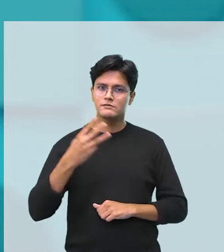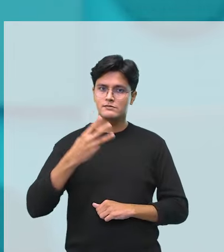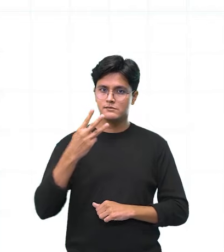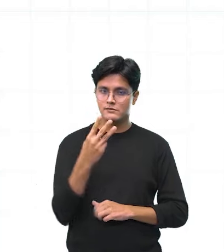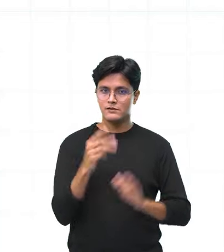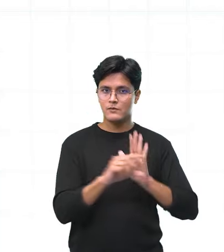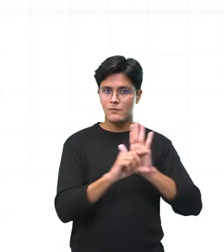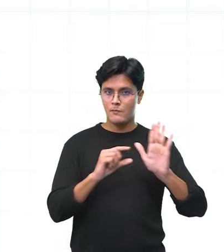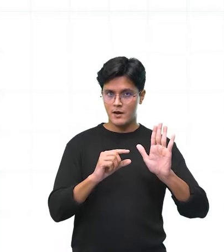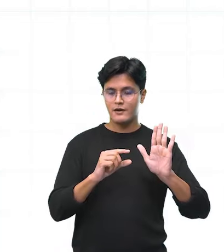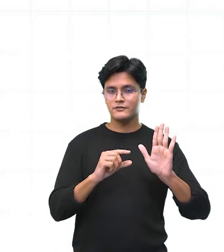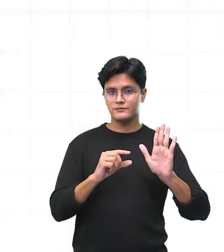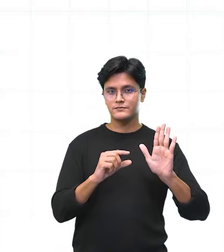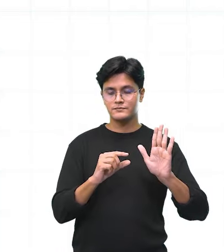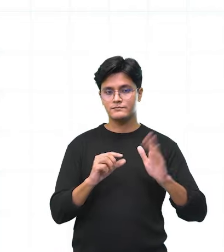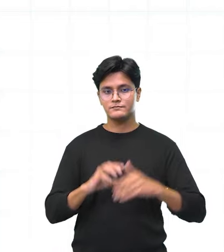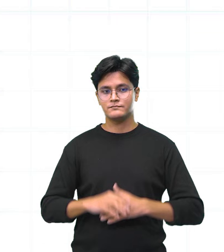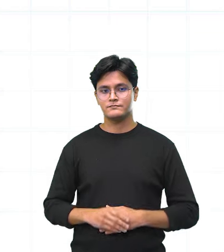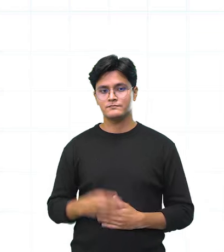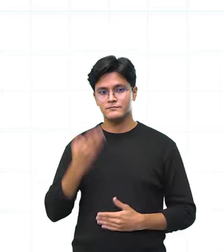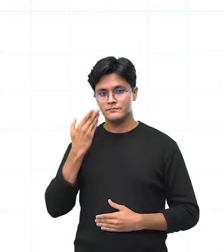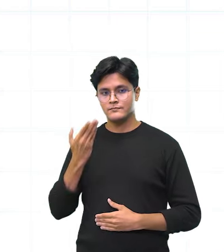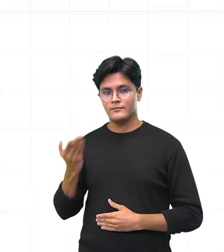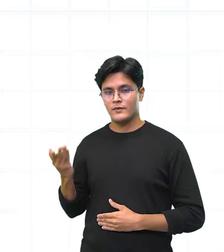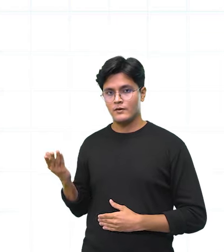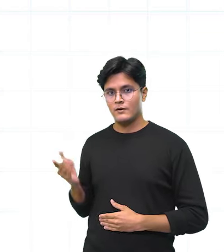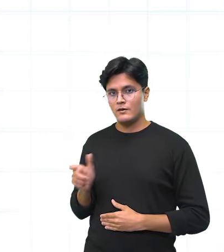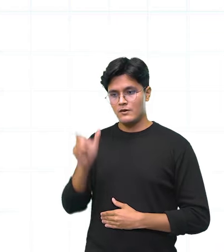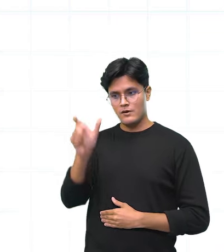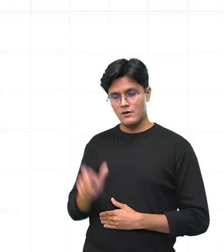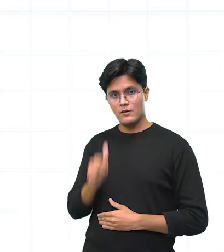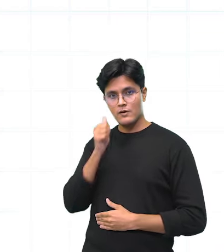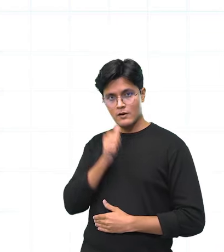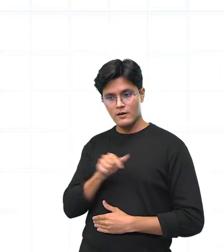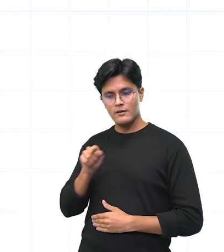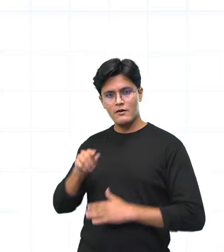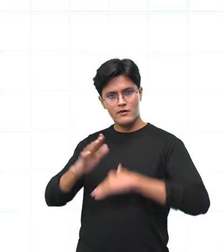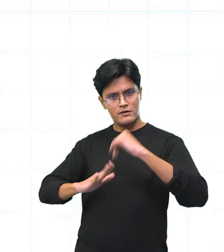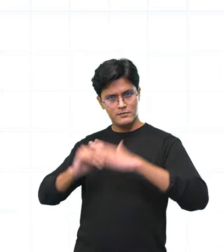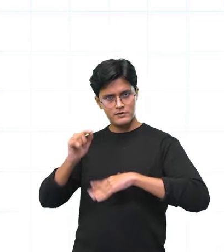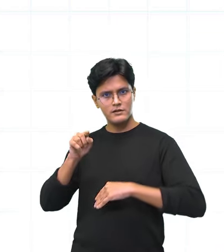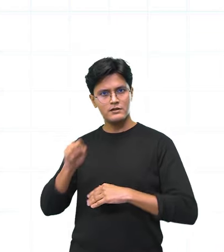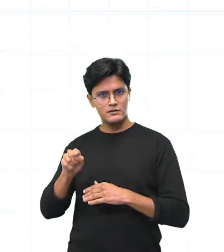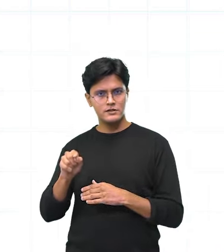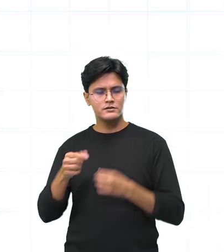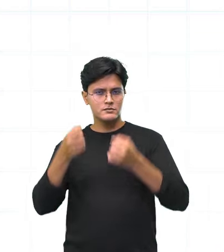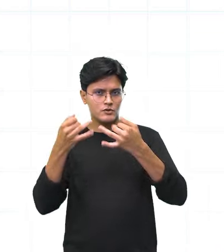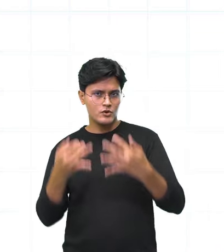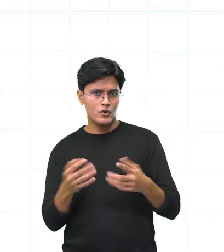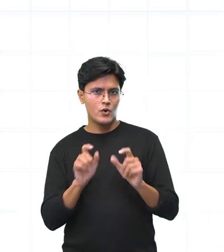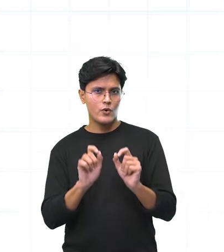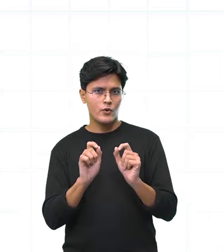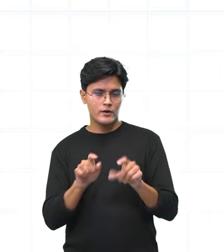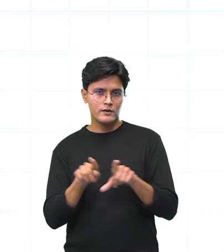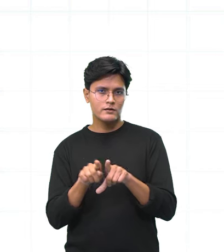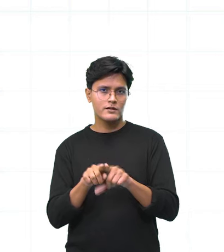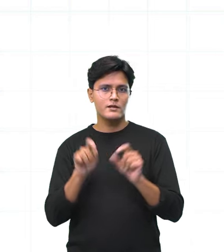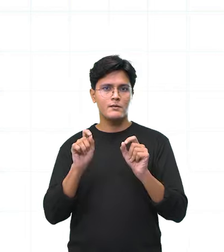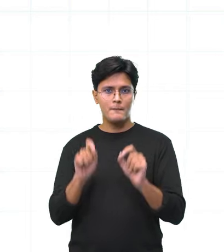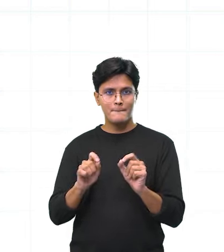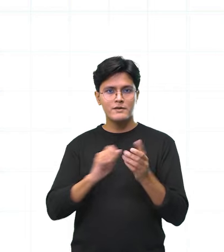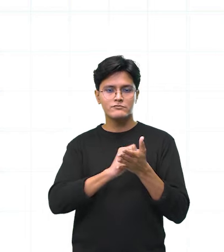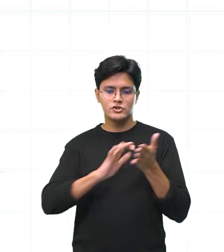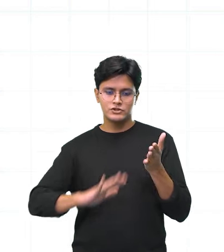parágrafo, olha só. A especialista destacou ainda como as atividades e brincadeiras da